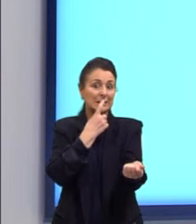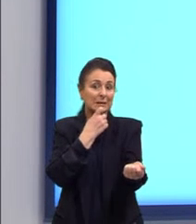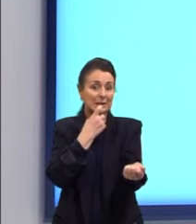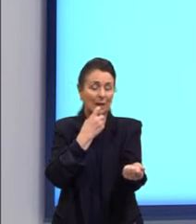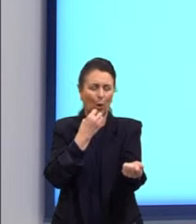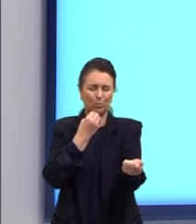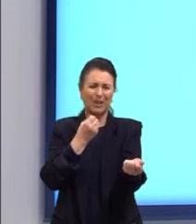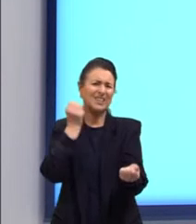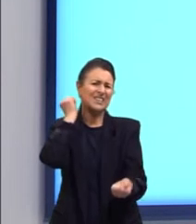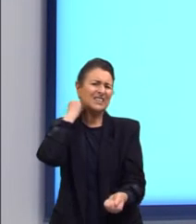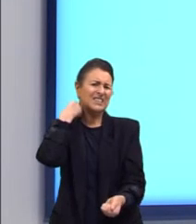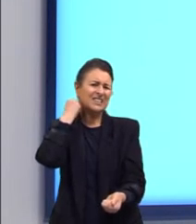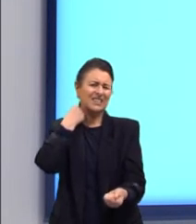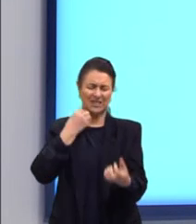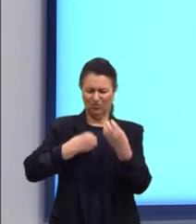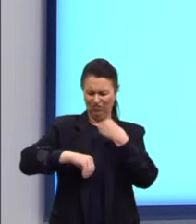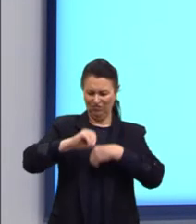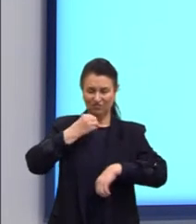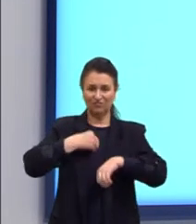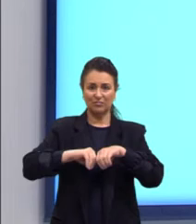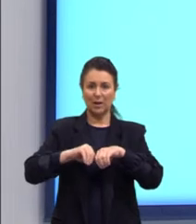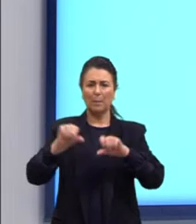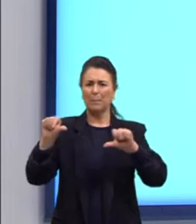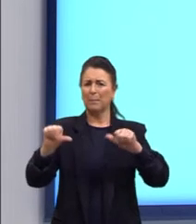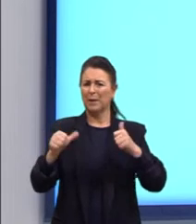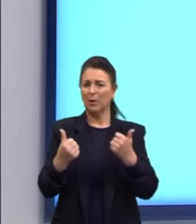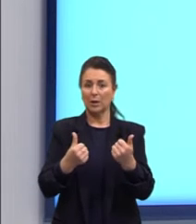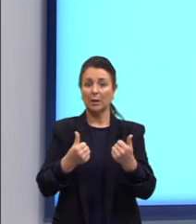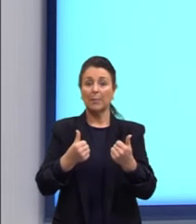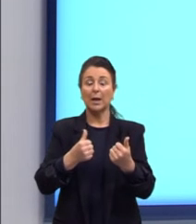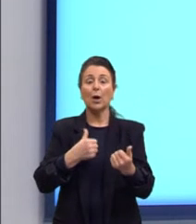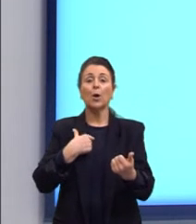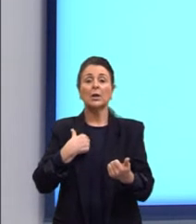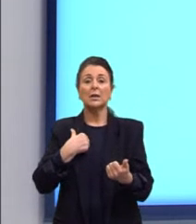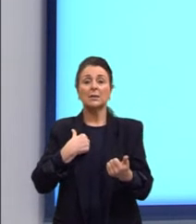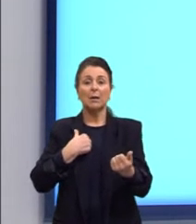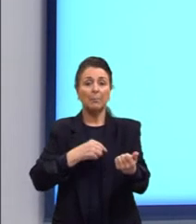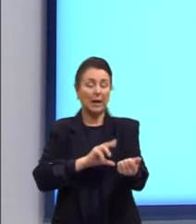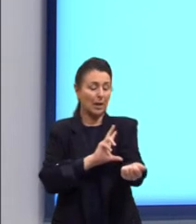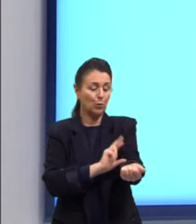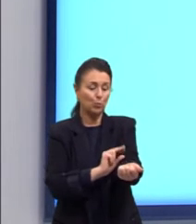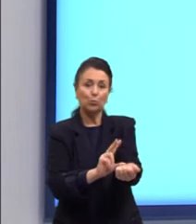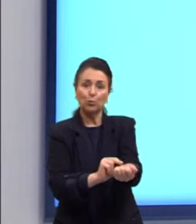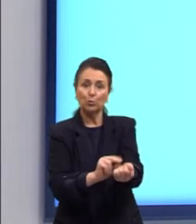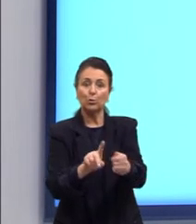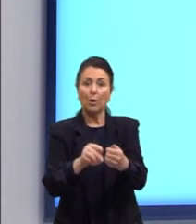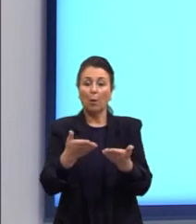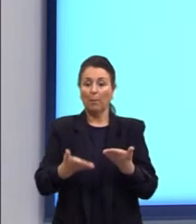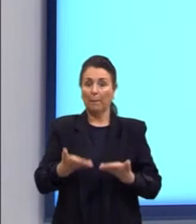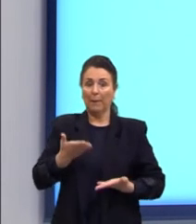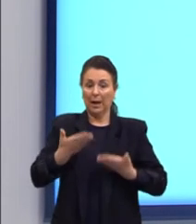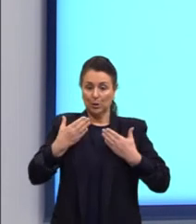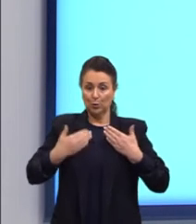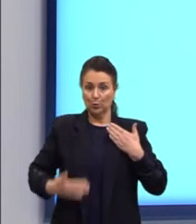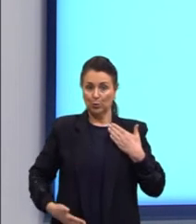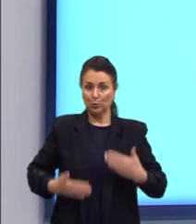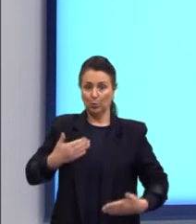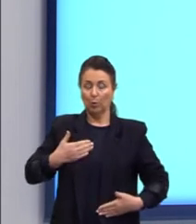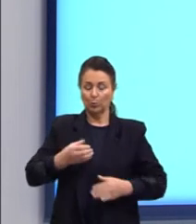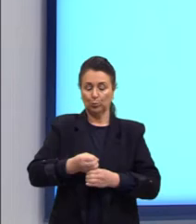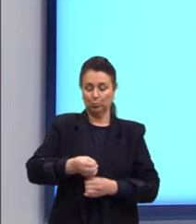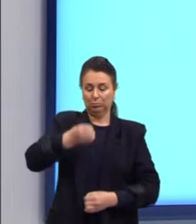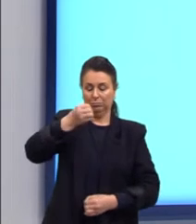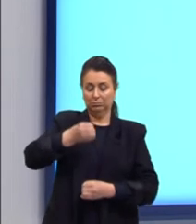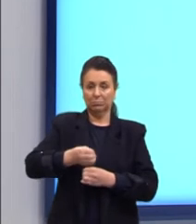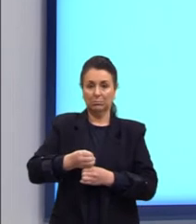ansiedade. É tudo de bom, ó. Alivia a tensão muscular, mantém o peso ideal, melhora a postura, auxilia